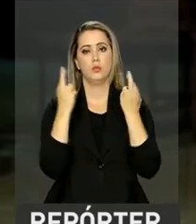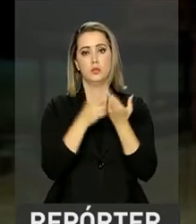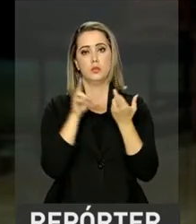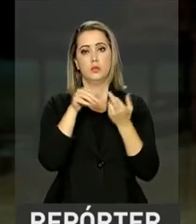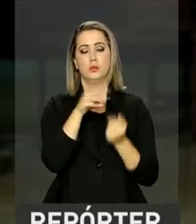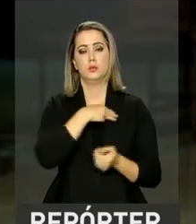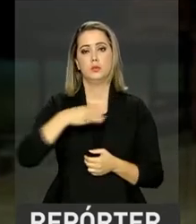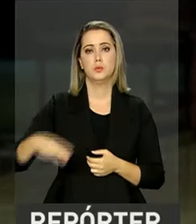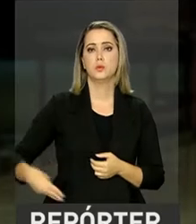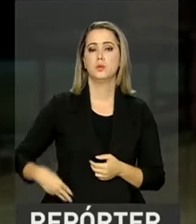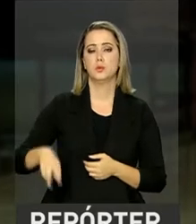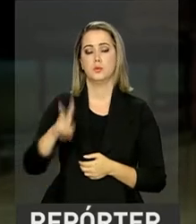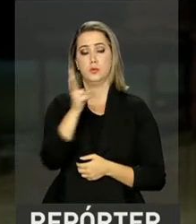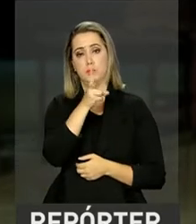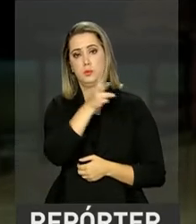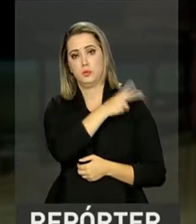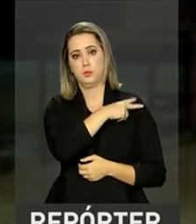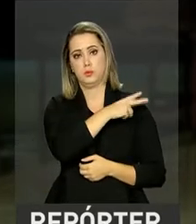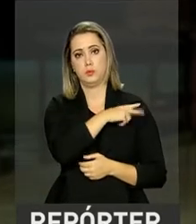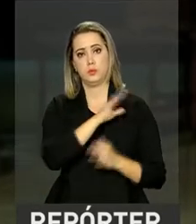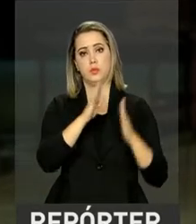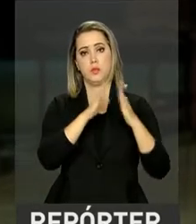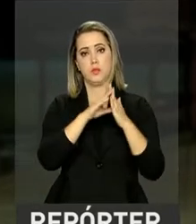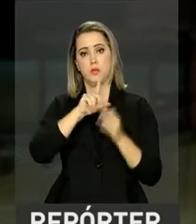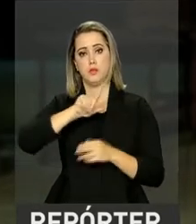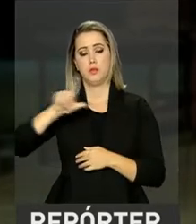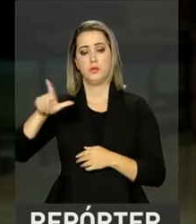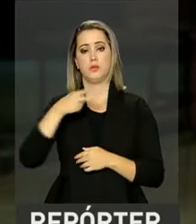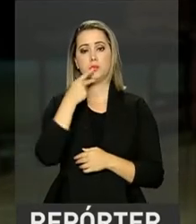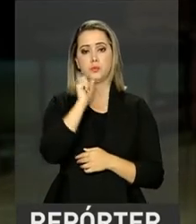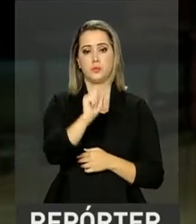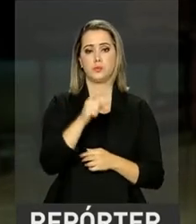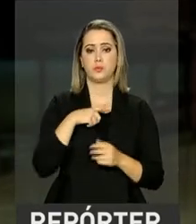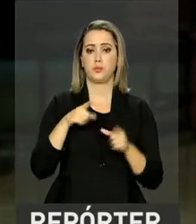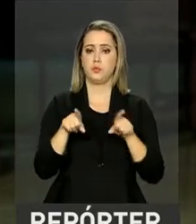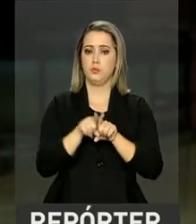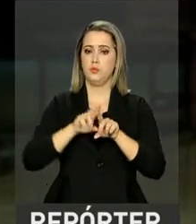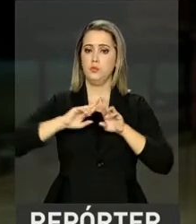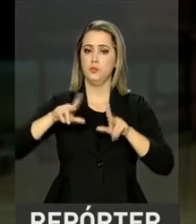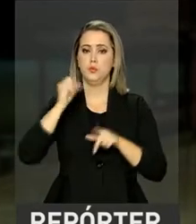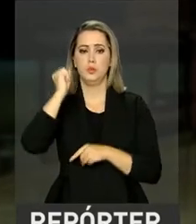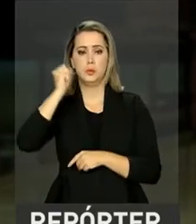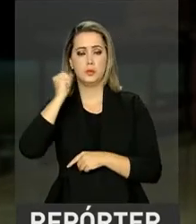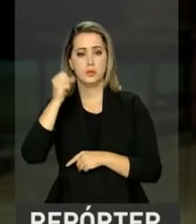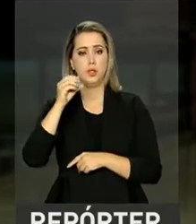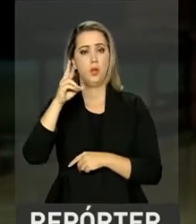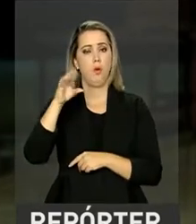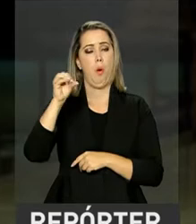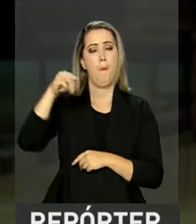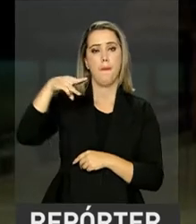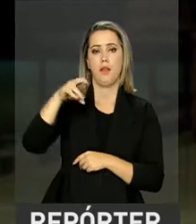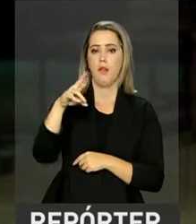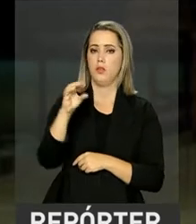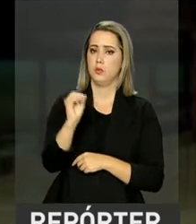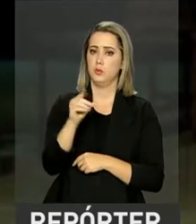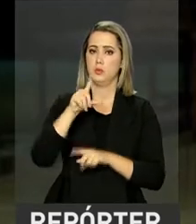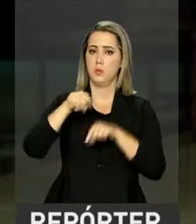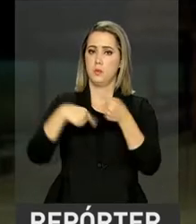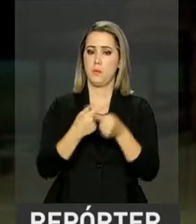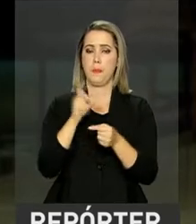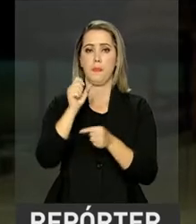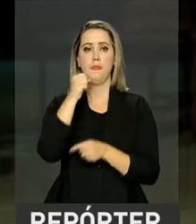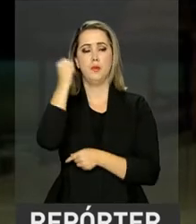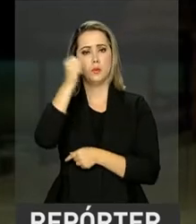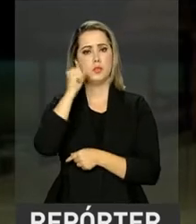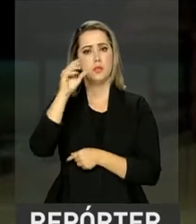Civil, Eliseu Padilha, e o líder do governo no Senado, Romero Juca. Ao final dessa reunião, os senadores Aécio Neves